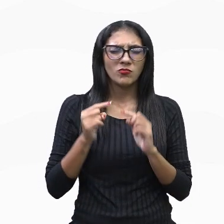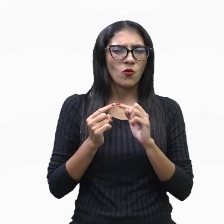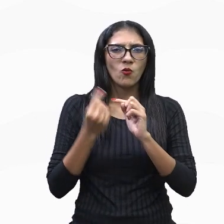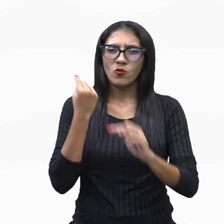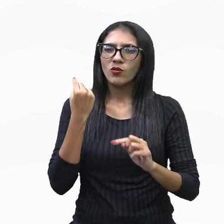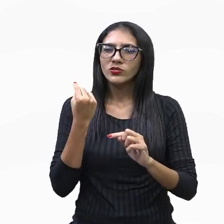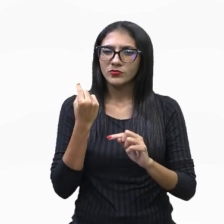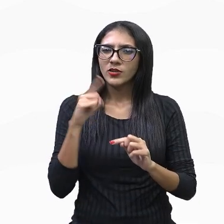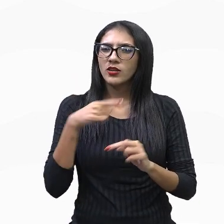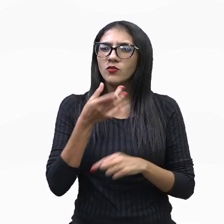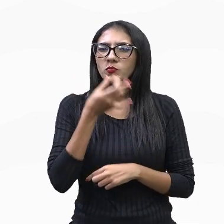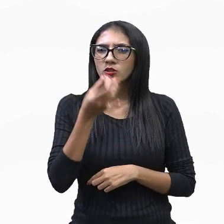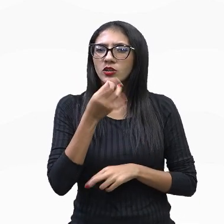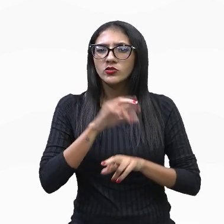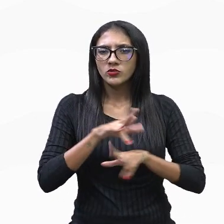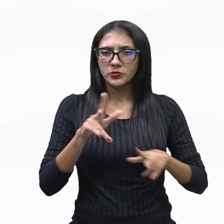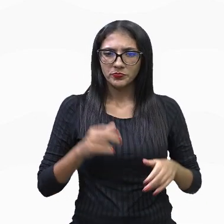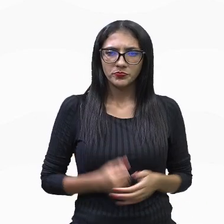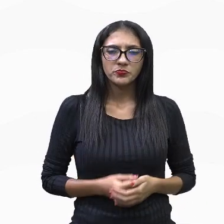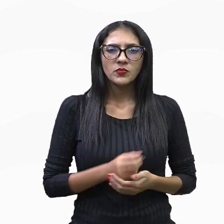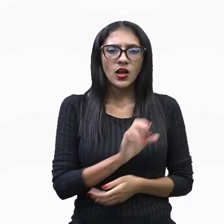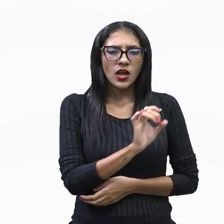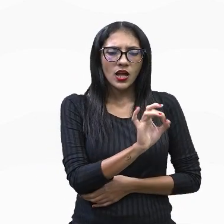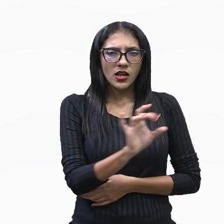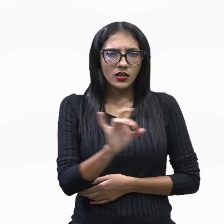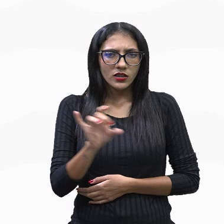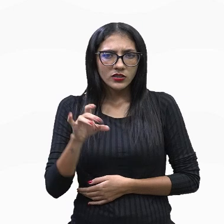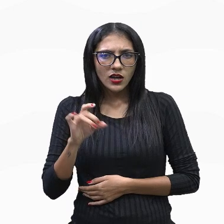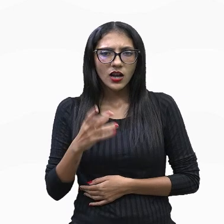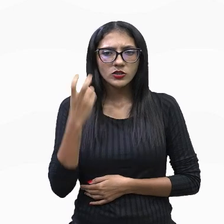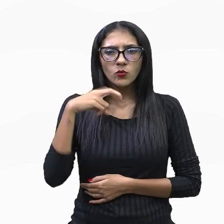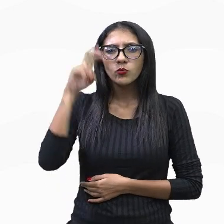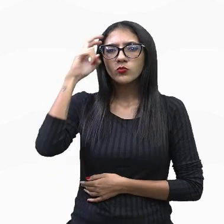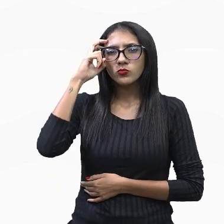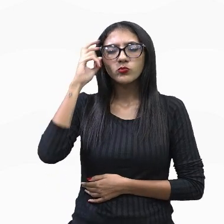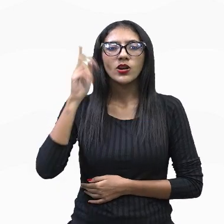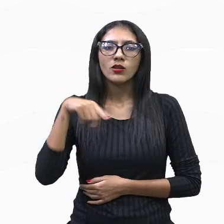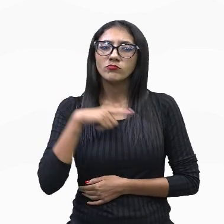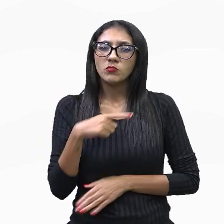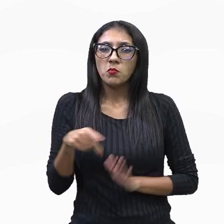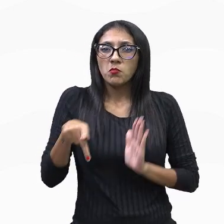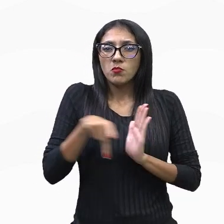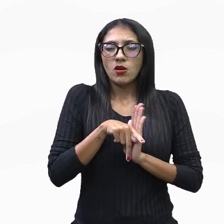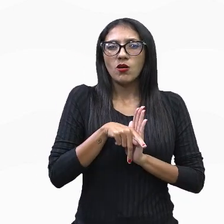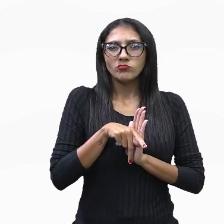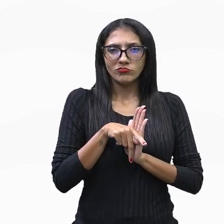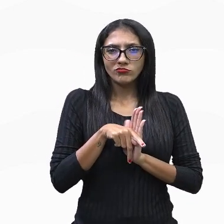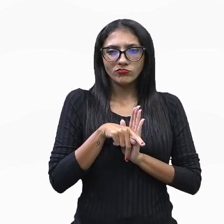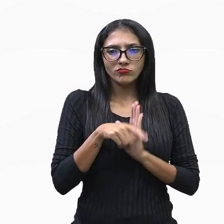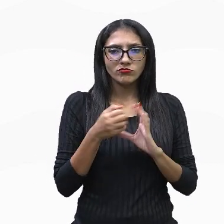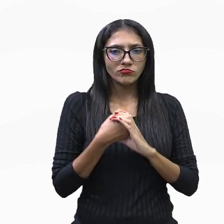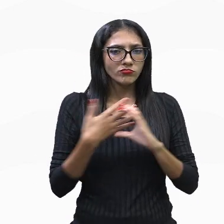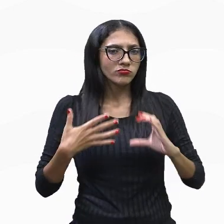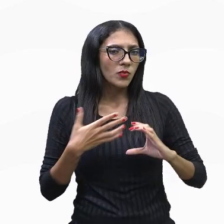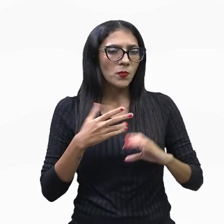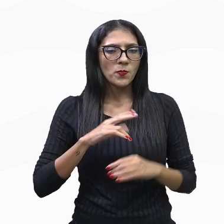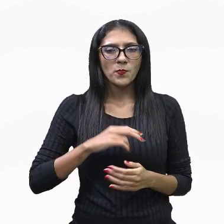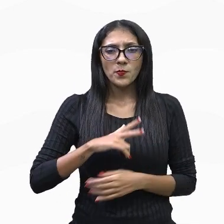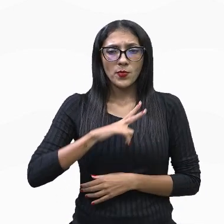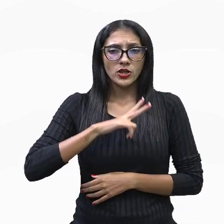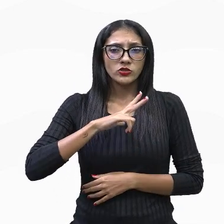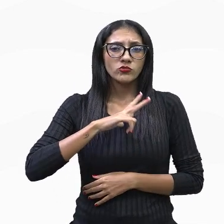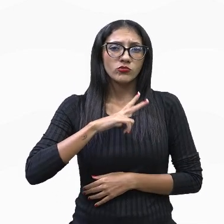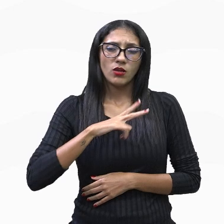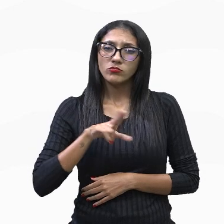crítica a isso daí, ele vai dizer, cada cultura é dotada de um estilo particular que se exprime por